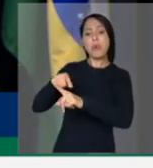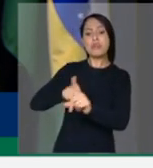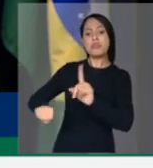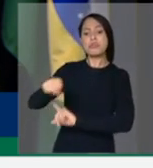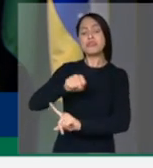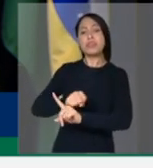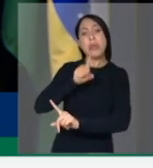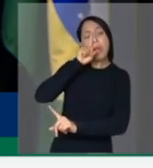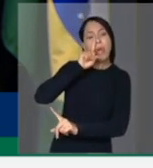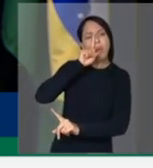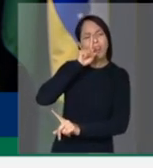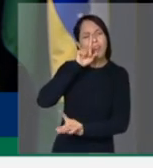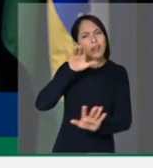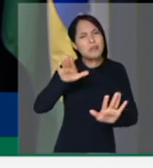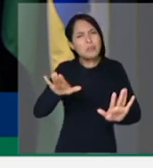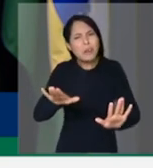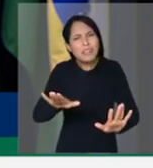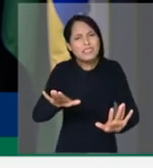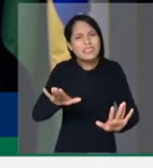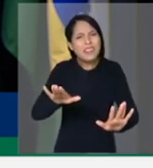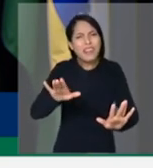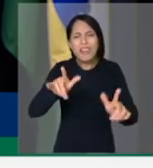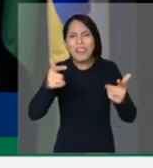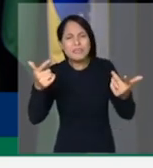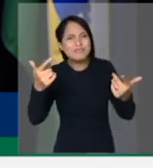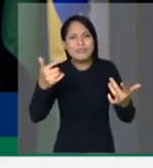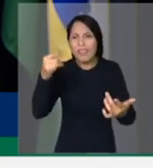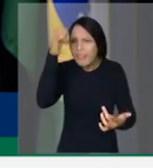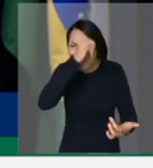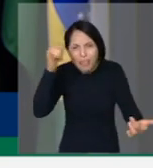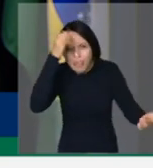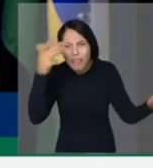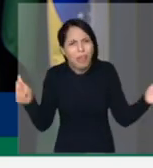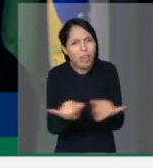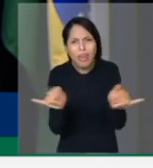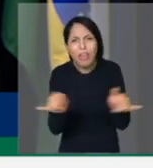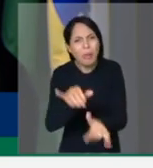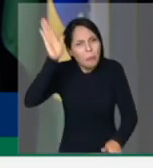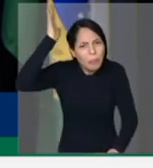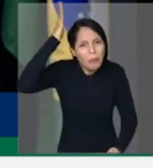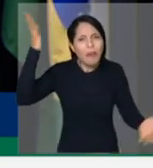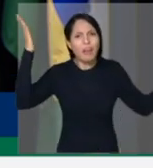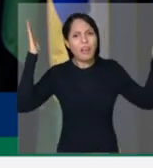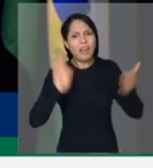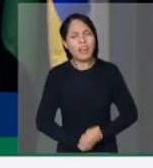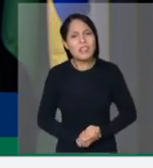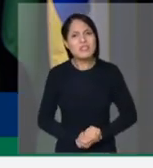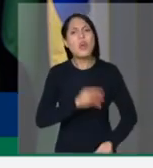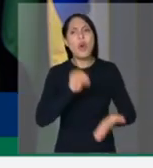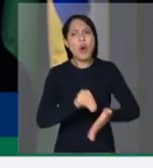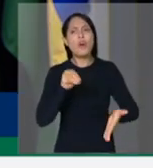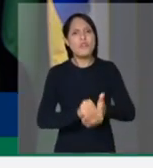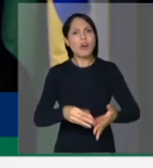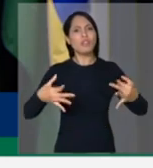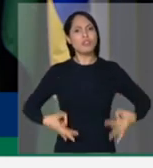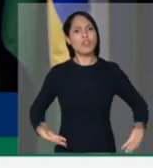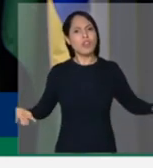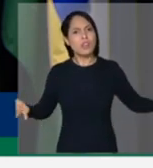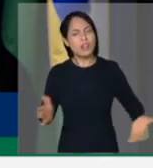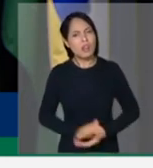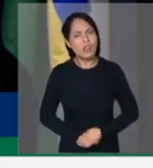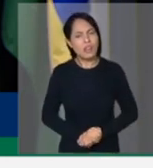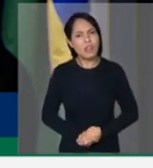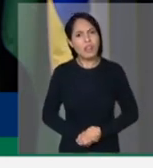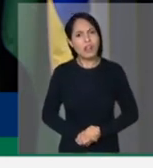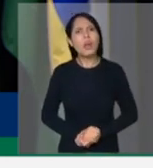Uma verdadeira imbecilidade, uma burrice ou desonestidade. porque, na verdade,